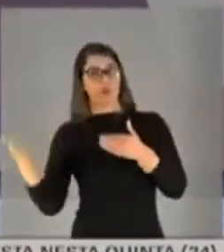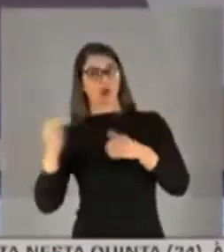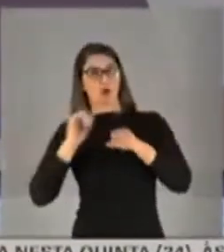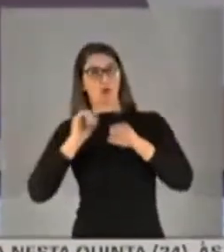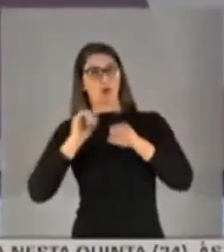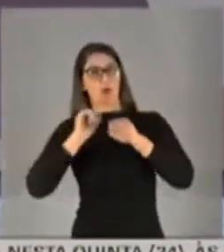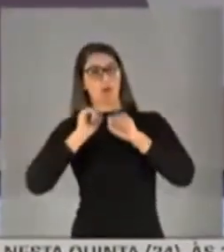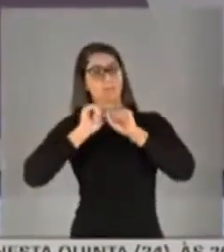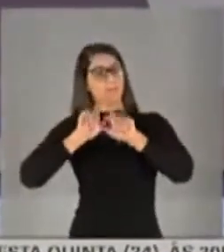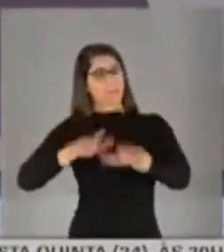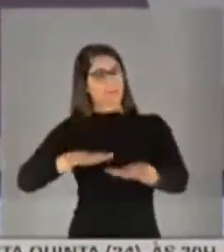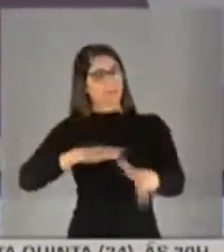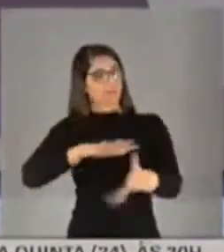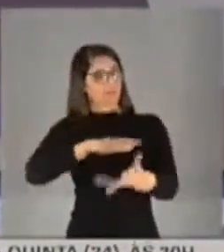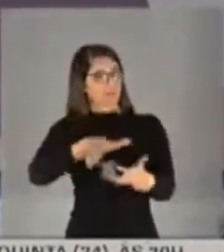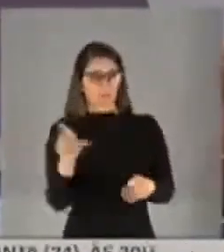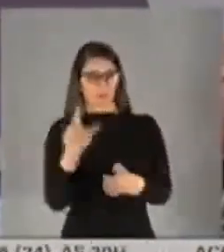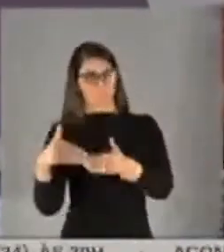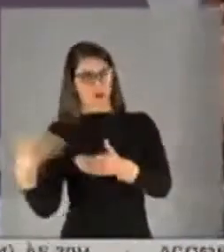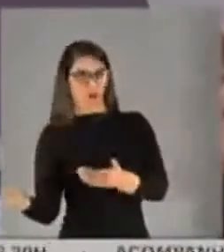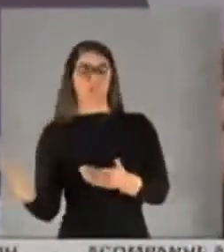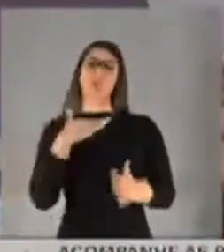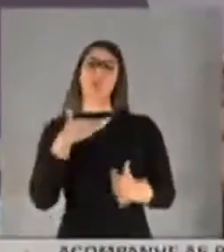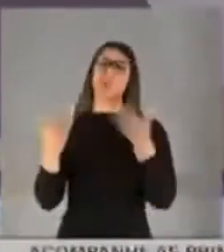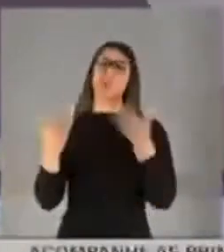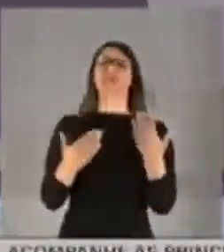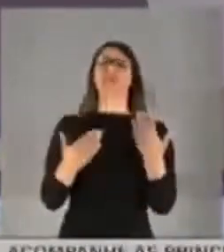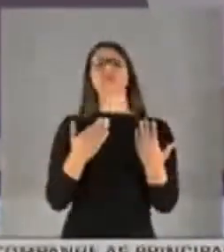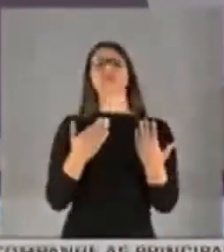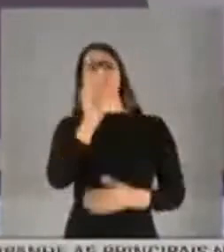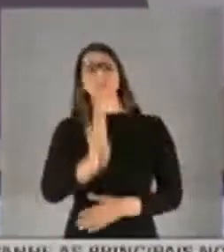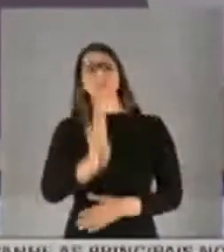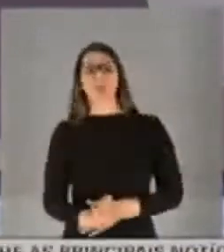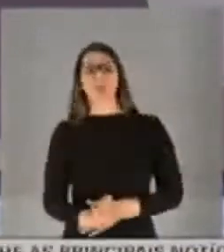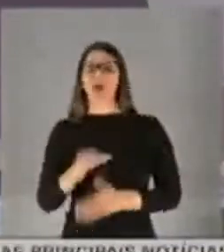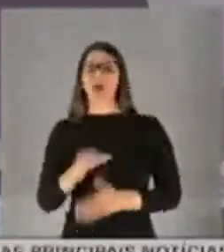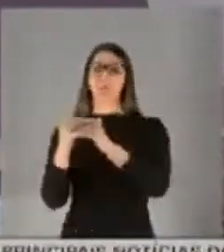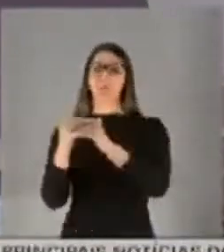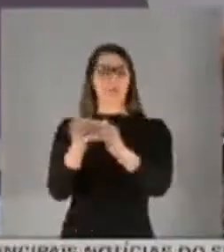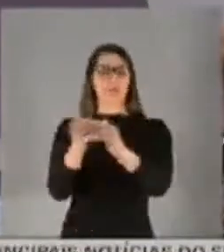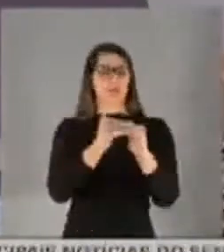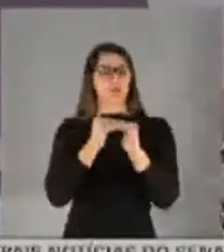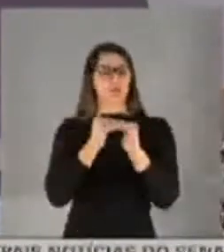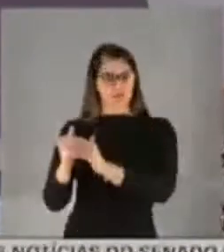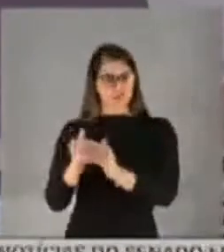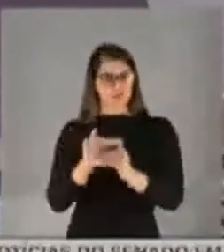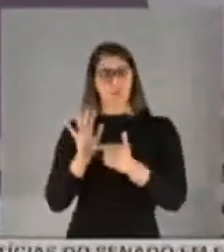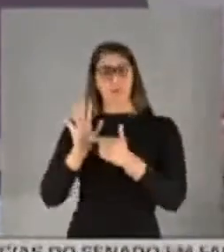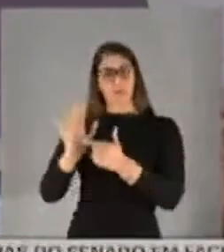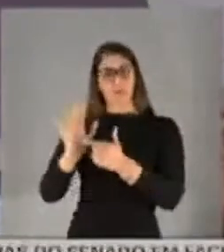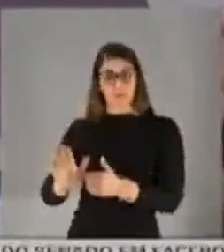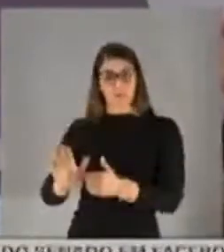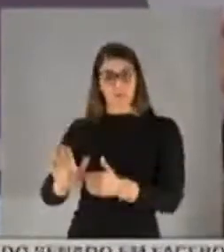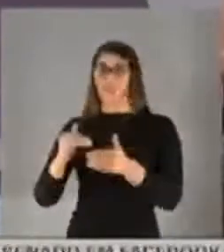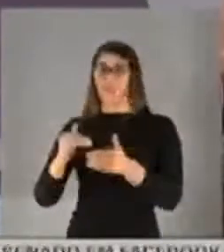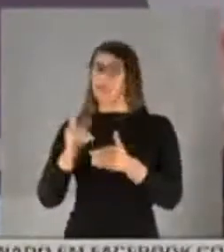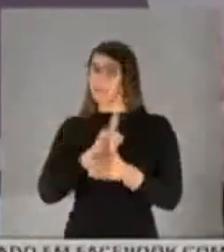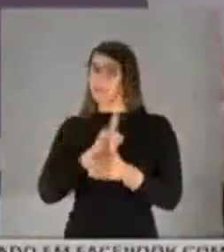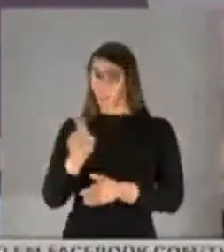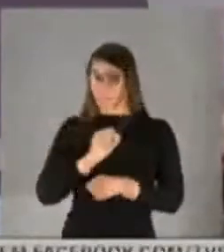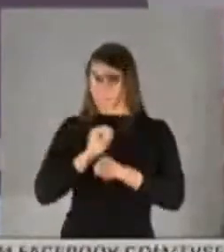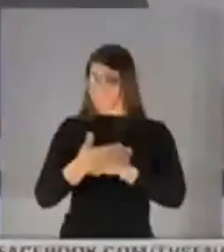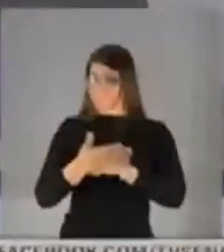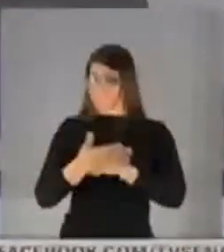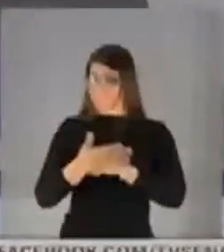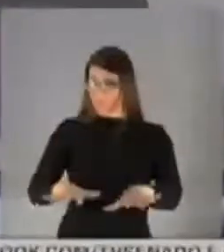escura, diz que no Brasil se morre mais ou menos naquele padrão, aqueles são os números sem a pandemia no período